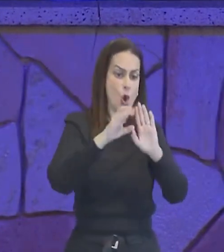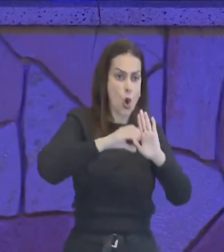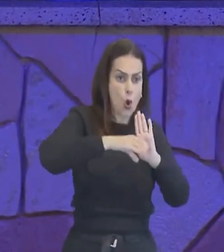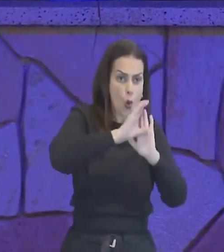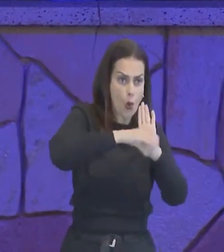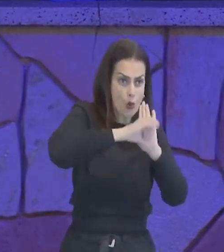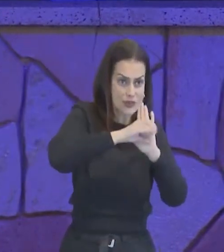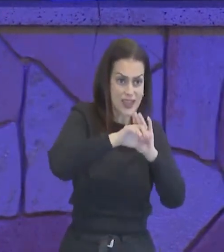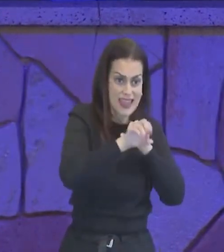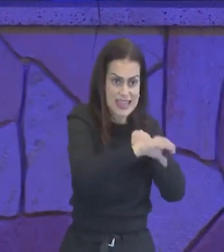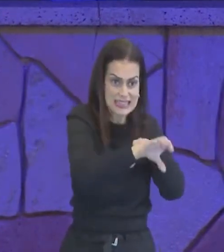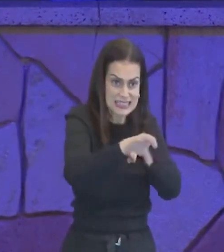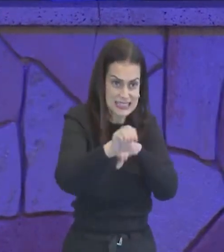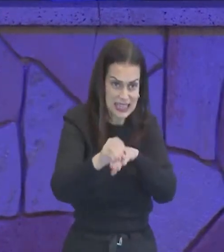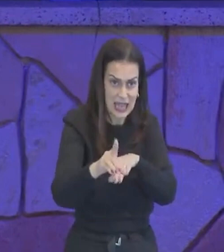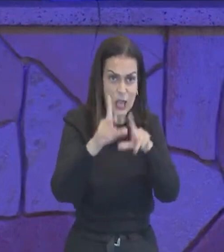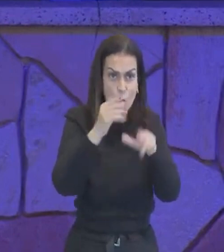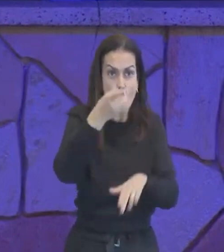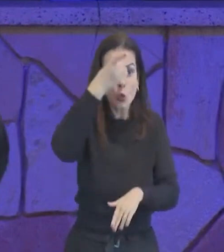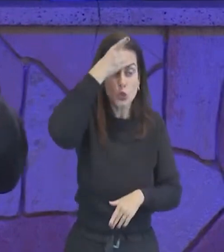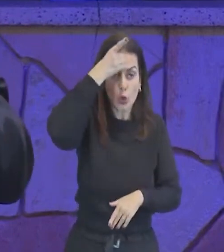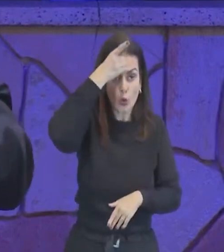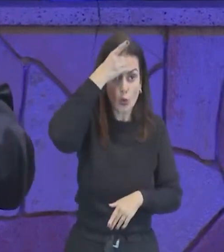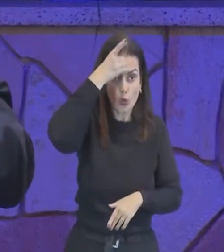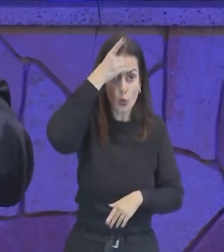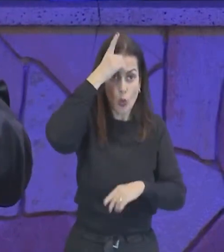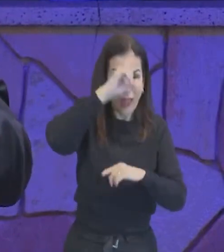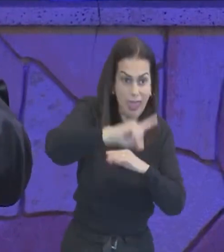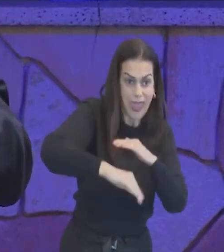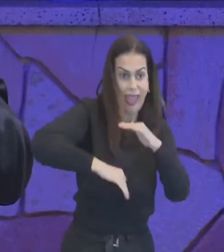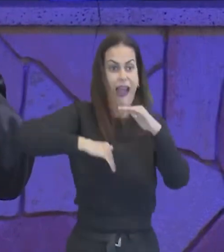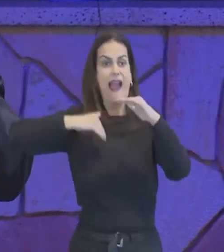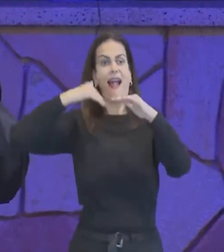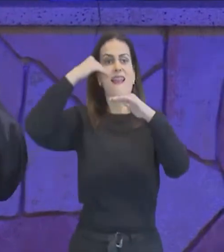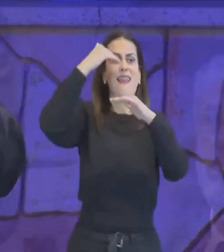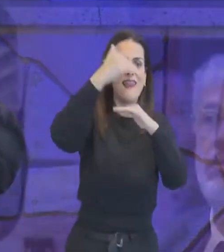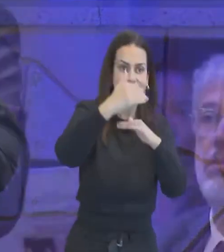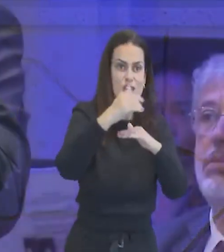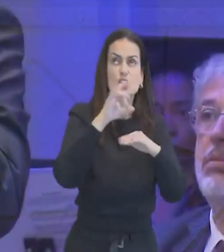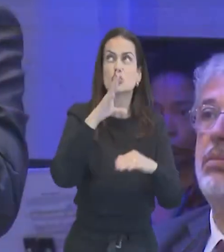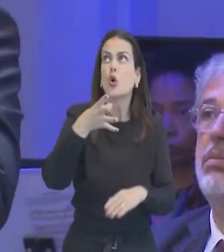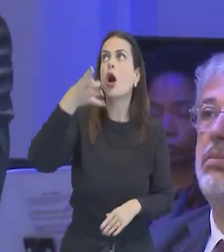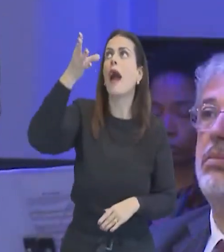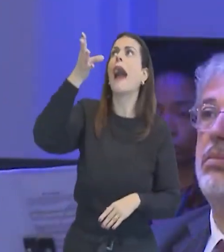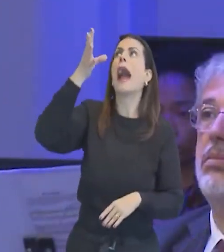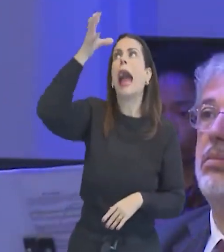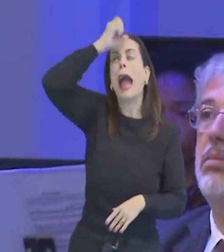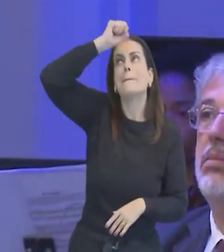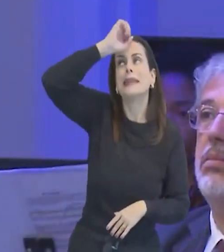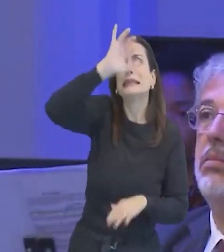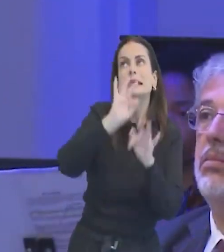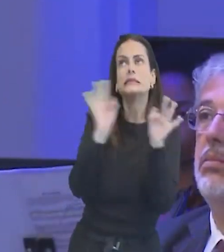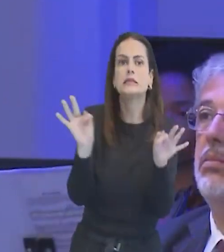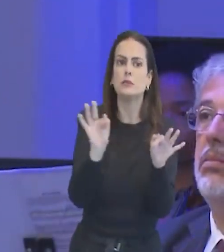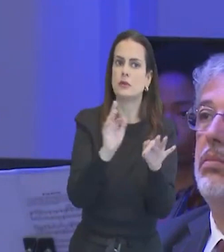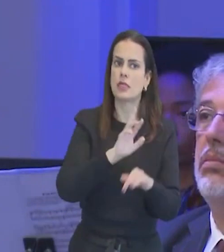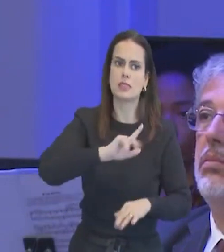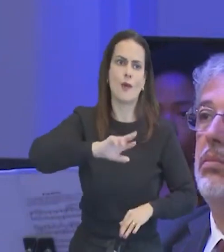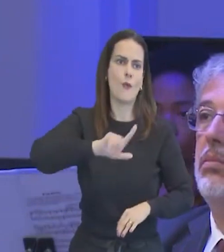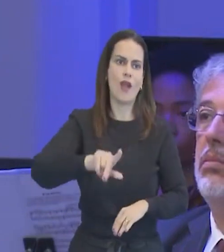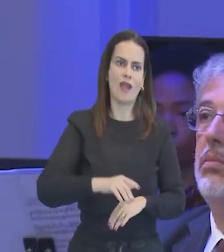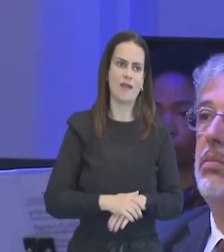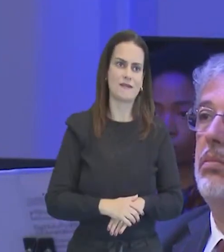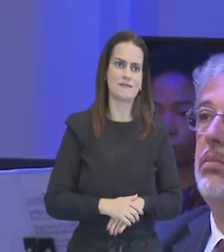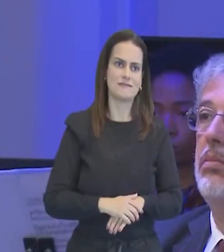ensino, como dom na Bíblia, ela vai além, do reter uma informação, e um conhecimento, ela vai